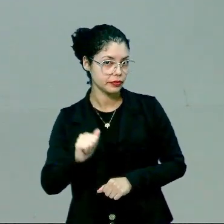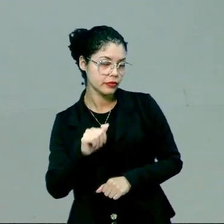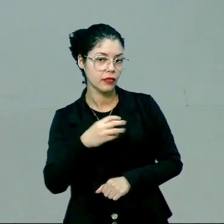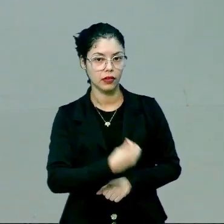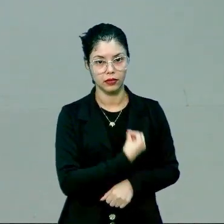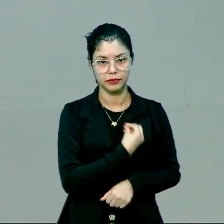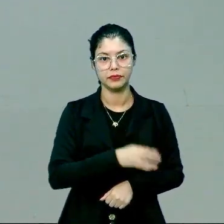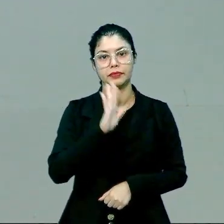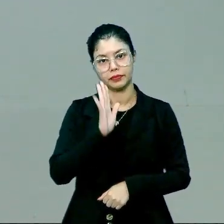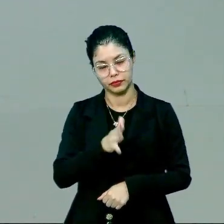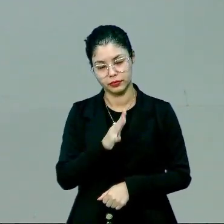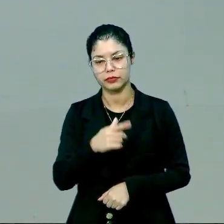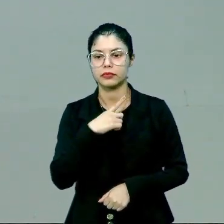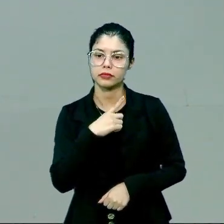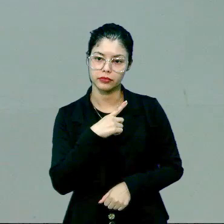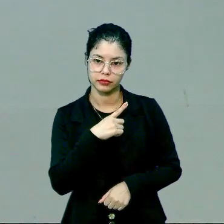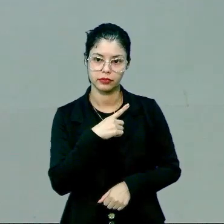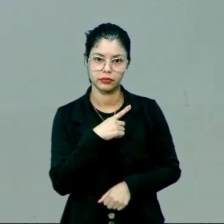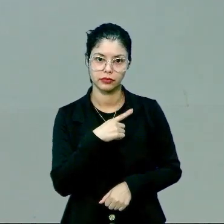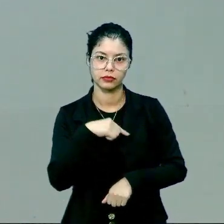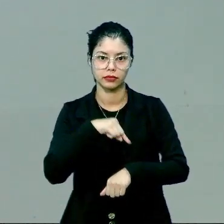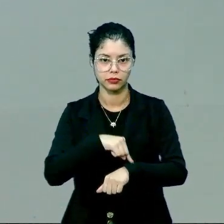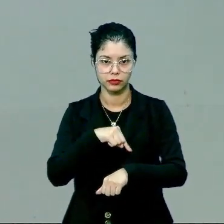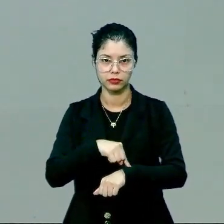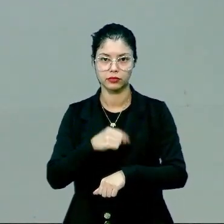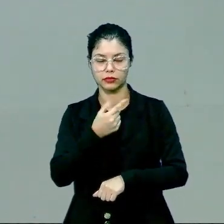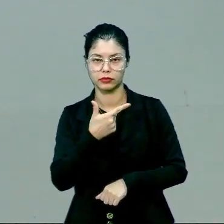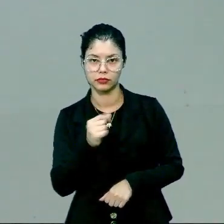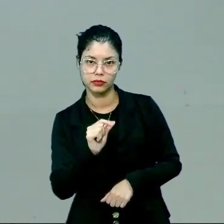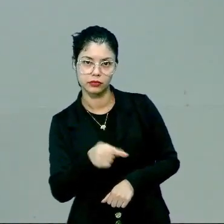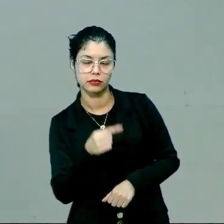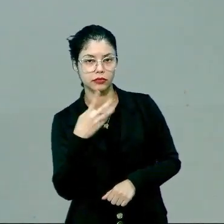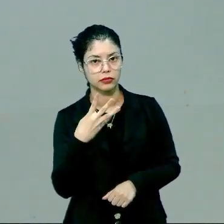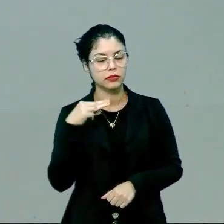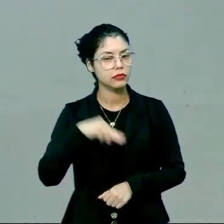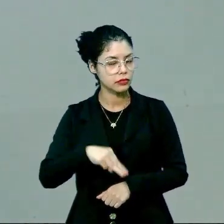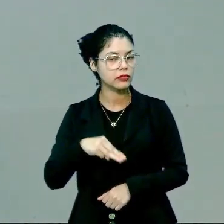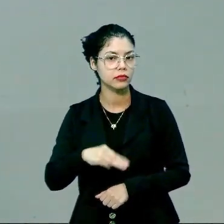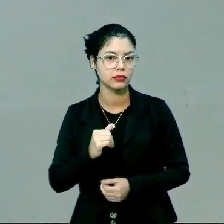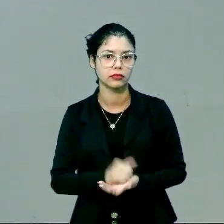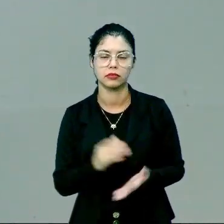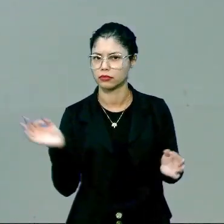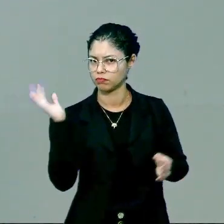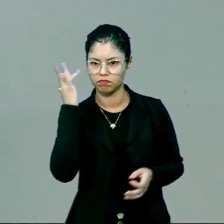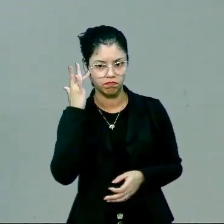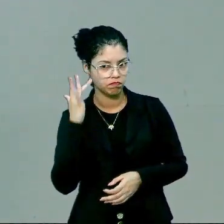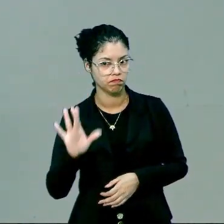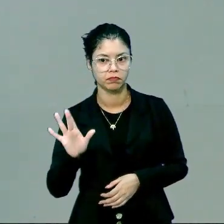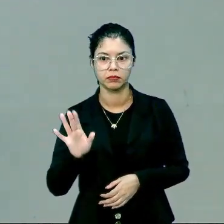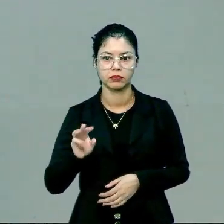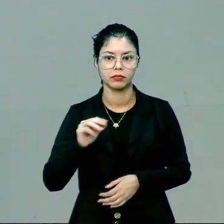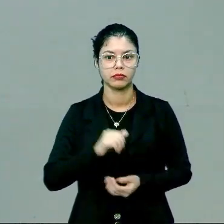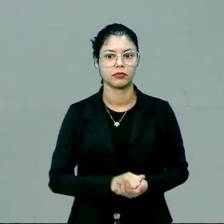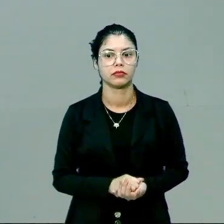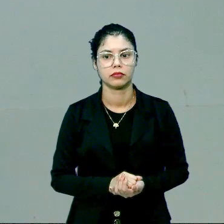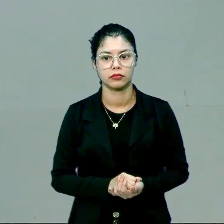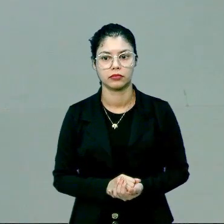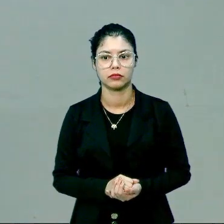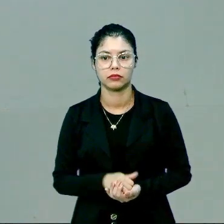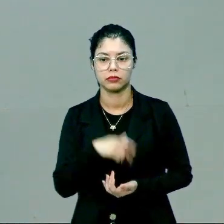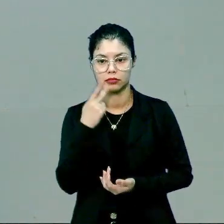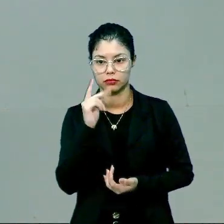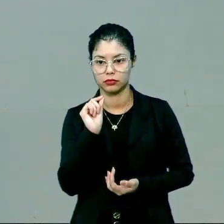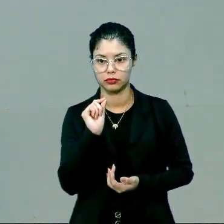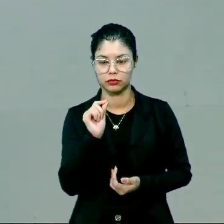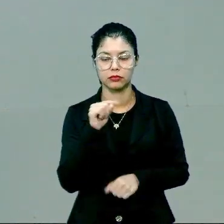né? Essa questão, ela já me deu ali o tempo de meia-vida de 20,4 minutos, mas ela não quer saber esse tempo de meia-vida. Ela me